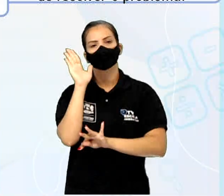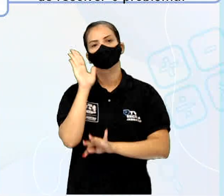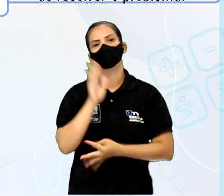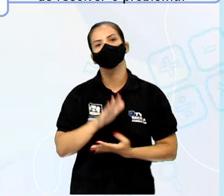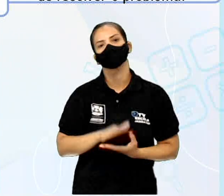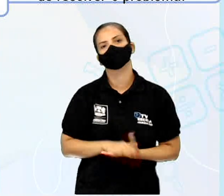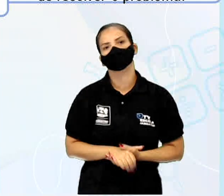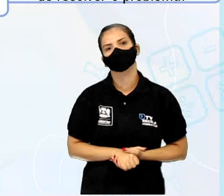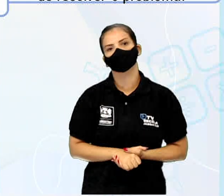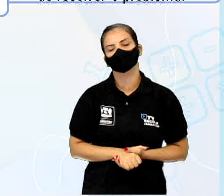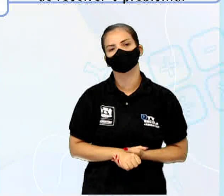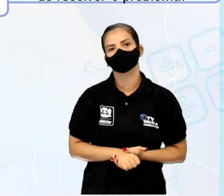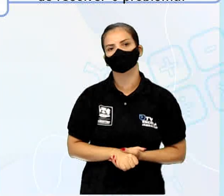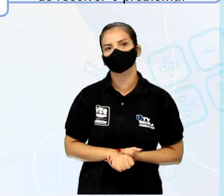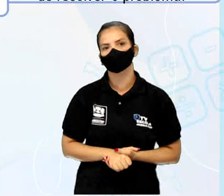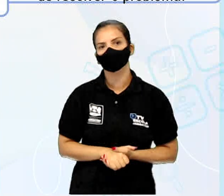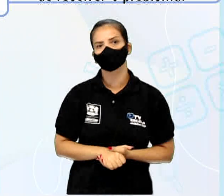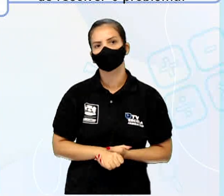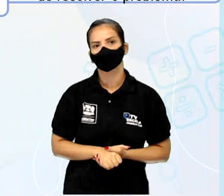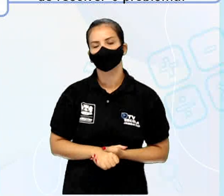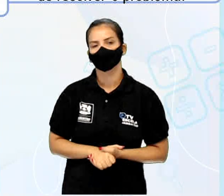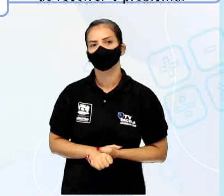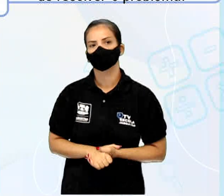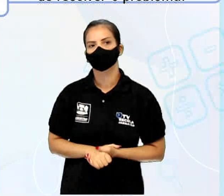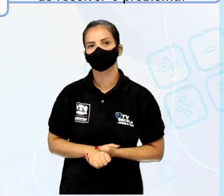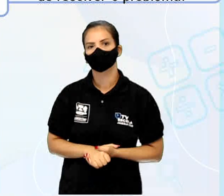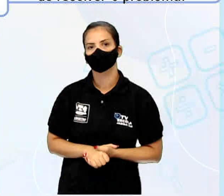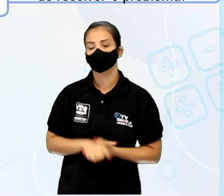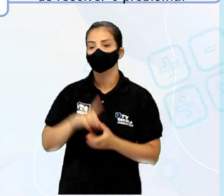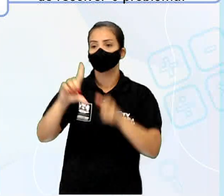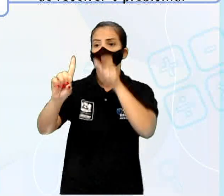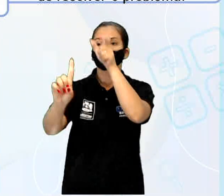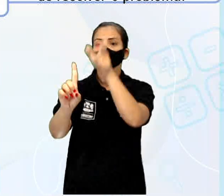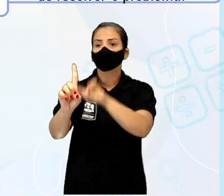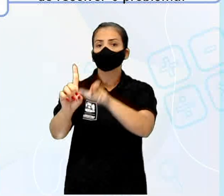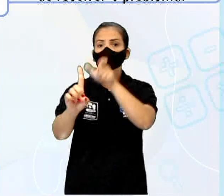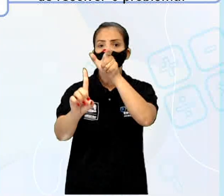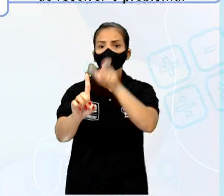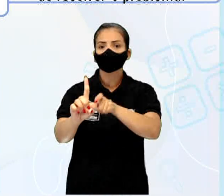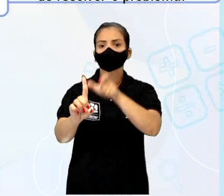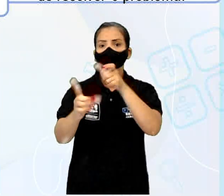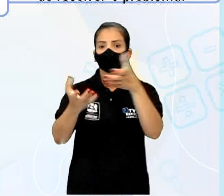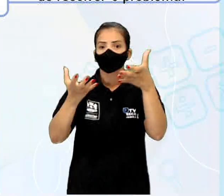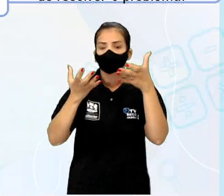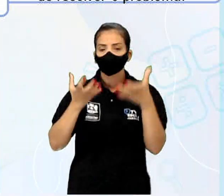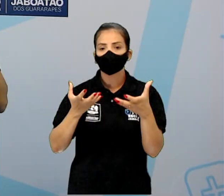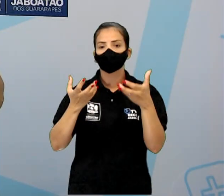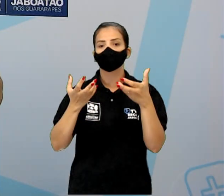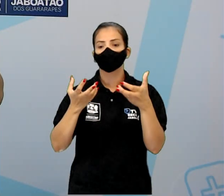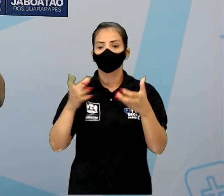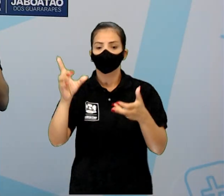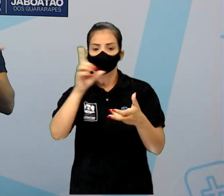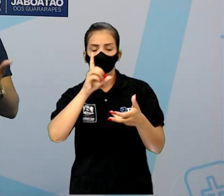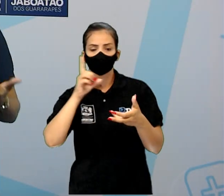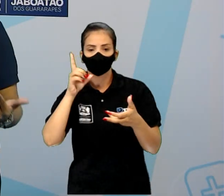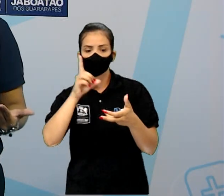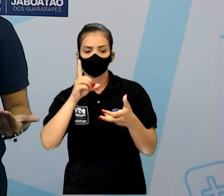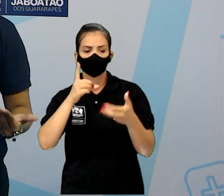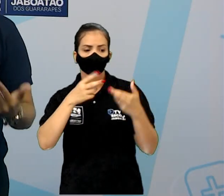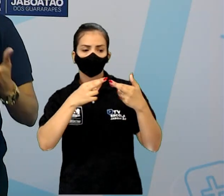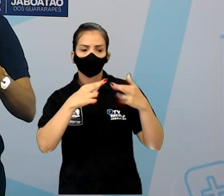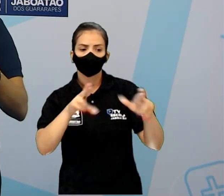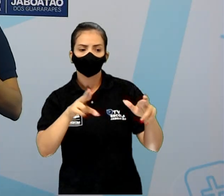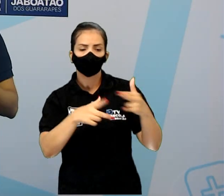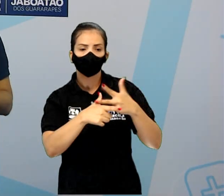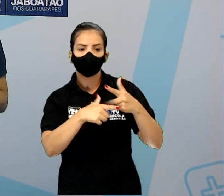né? Aí, nenhum desenvolvimento e o tem o quê? O personagem tenta resolver o problema. O personagem Deus tentou resolver o problema do baobá.